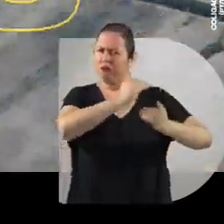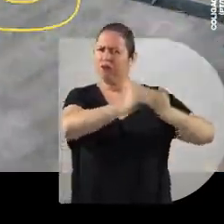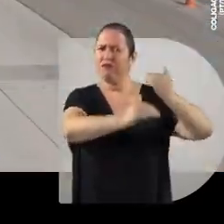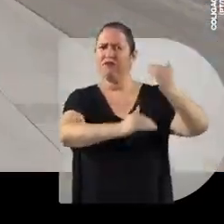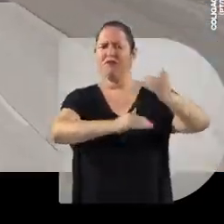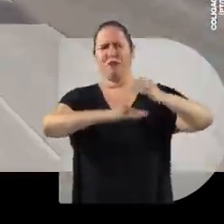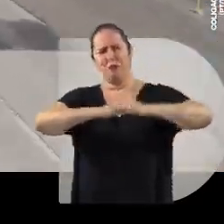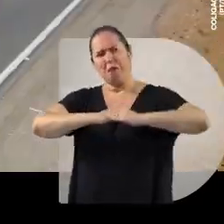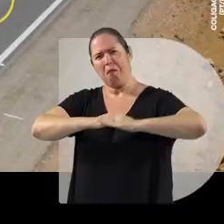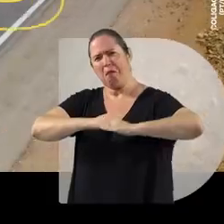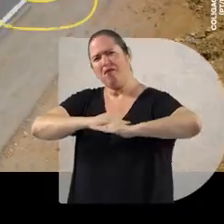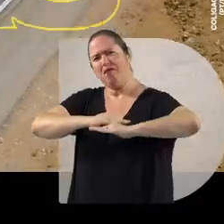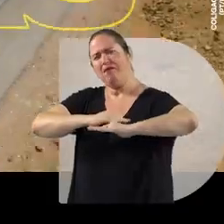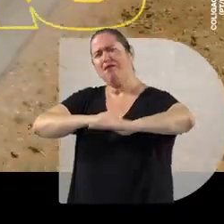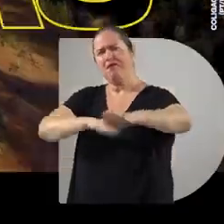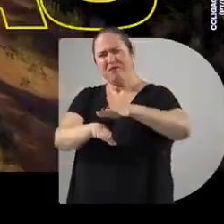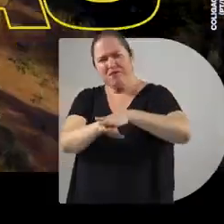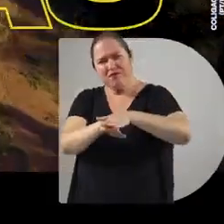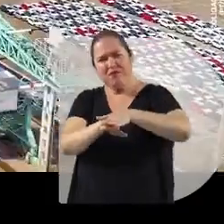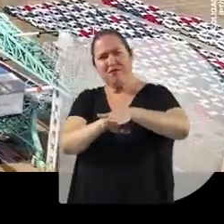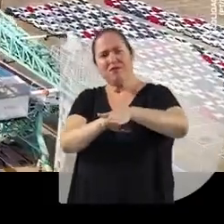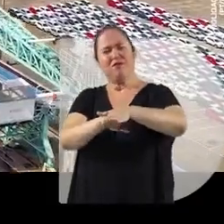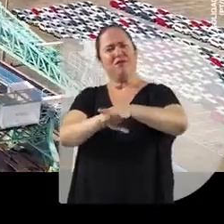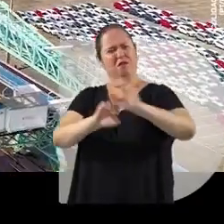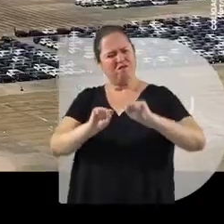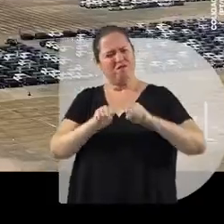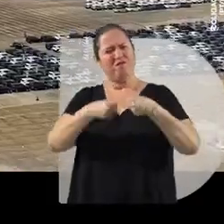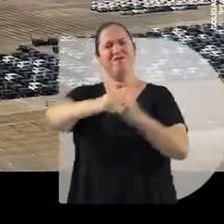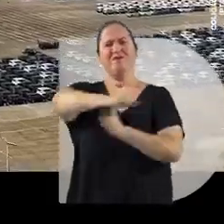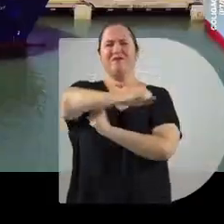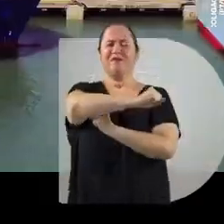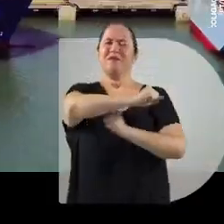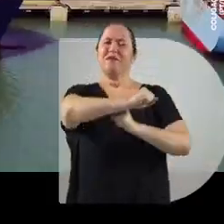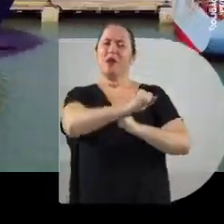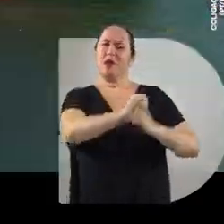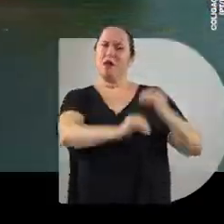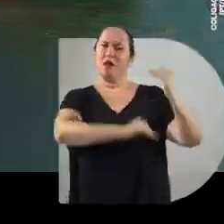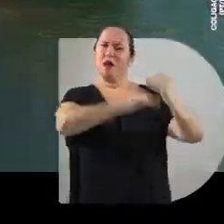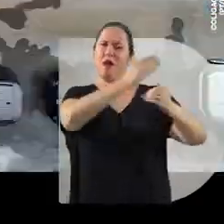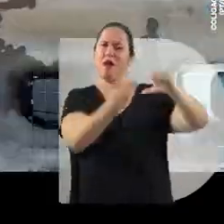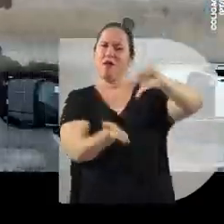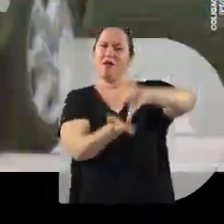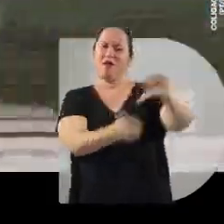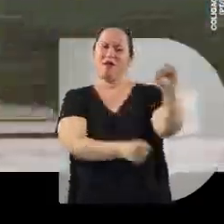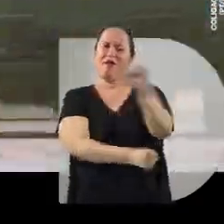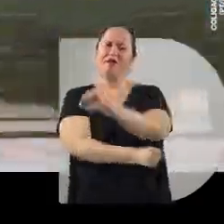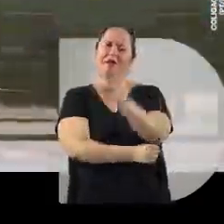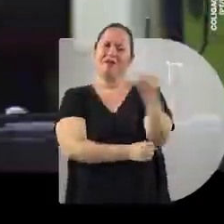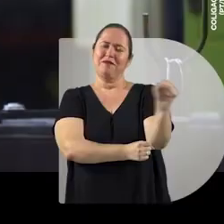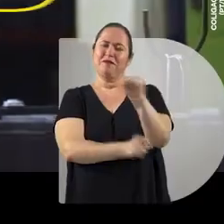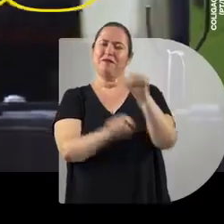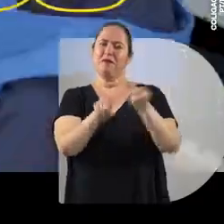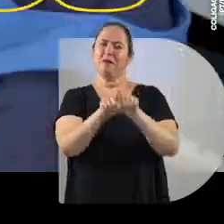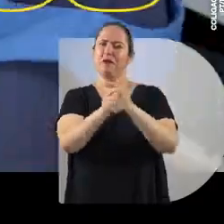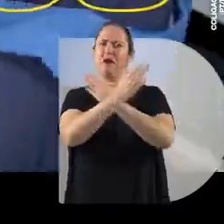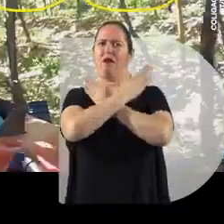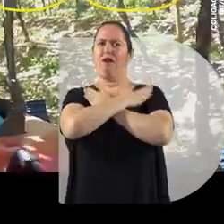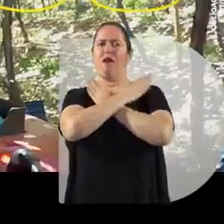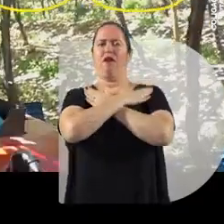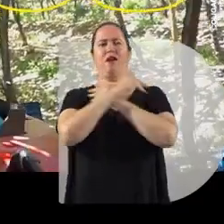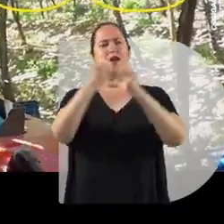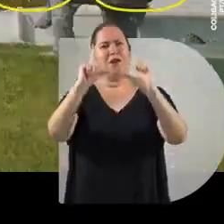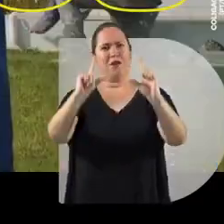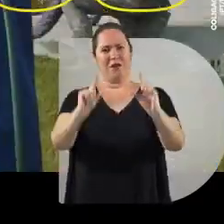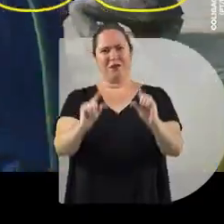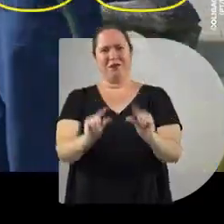avançando, assim como ações nas estradas, fortalecimento de swap, crescimento do polo automotivo, com o desemprego